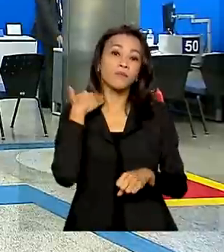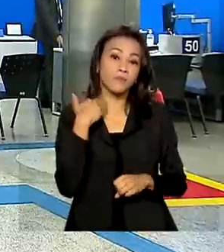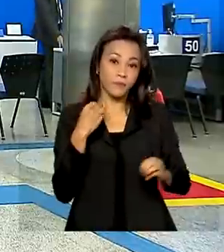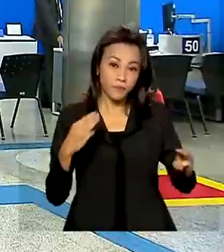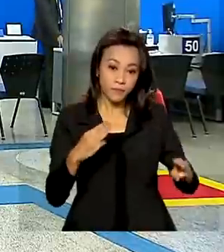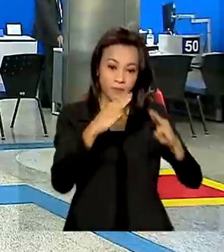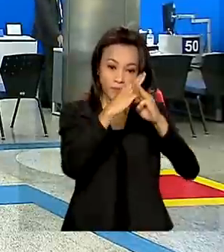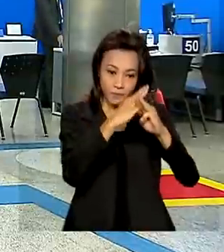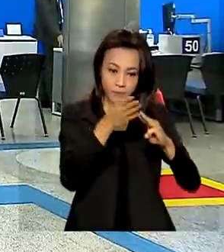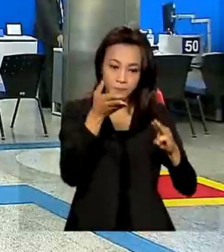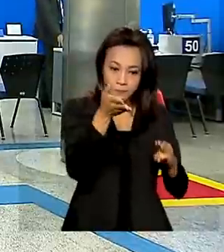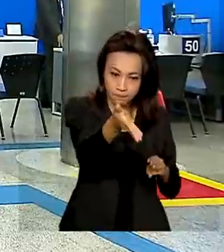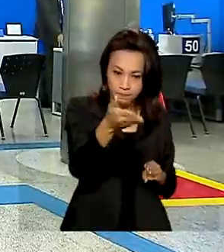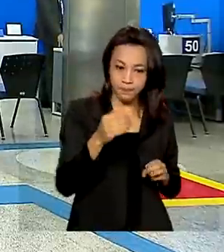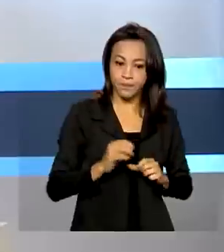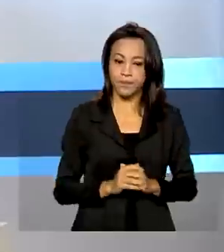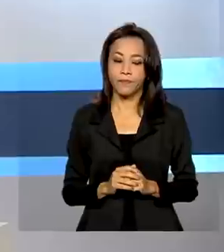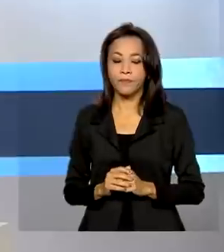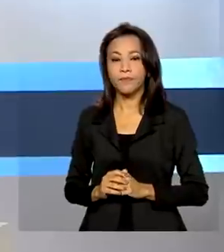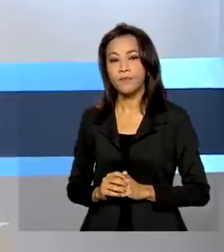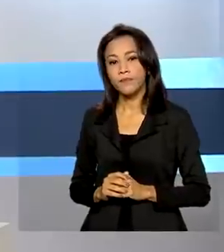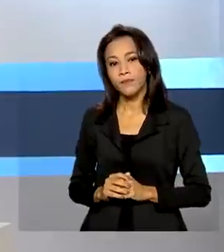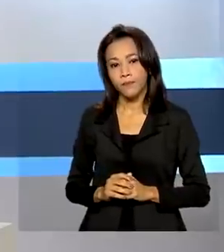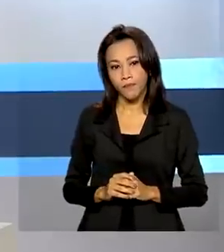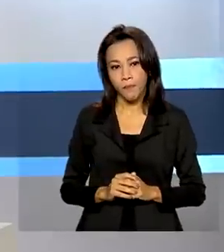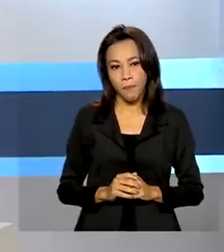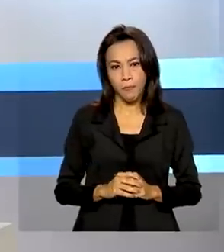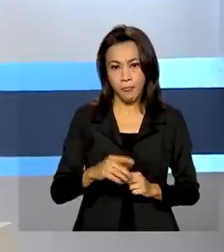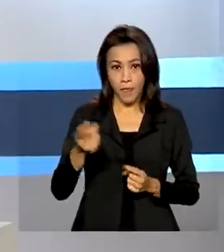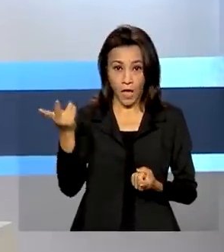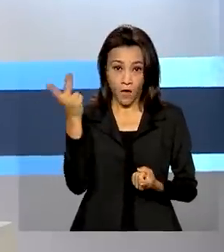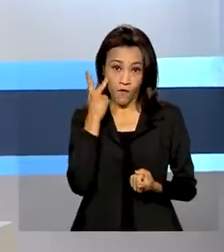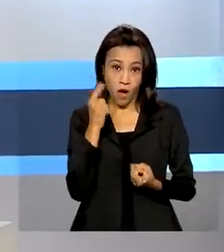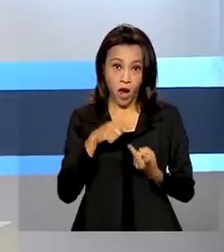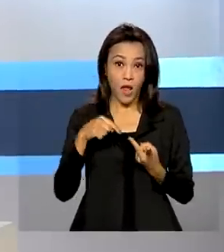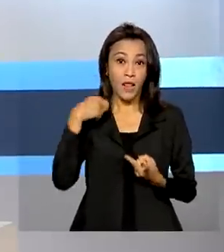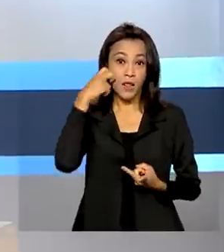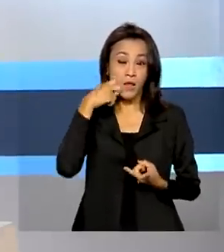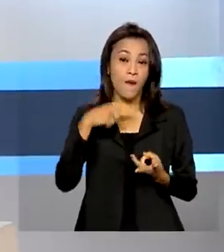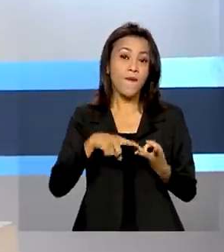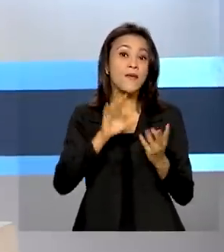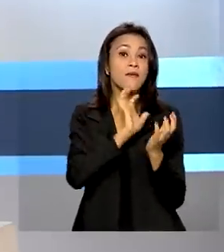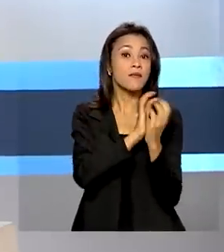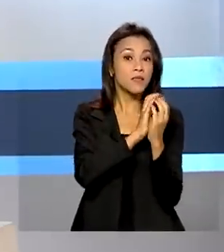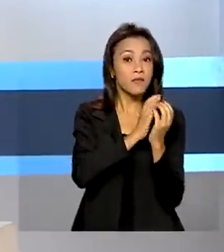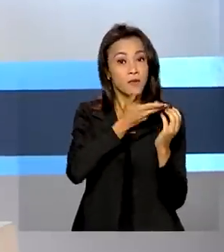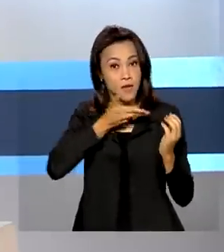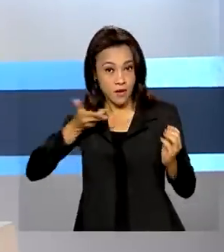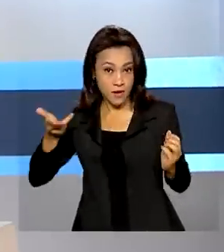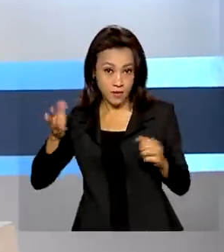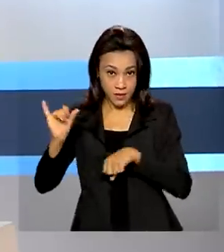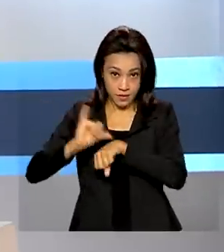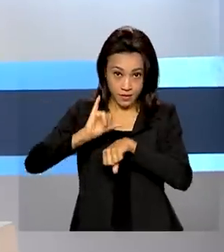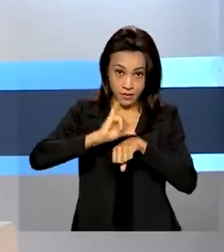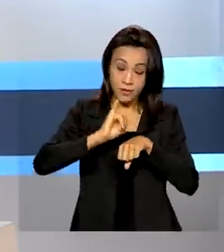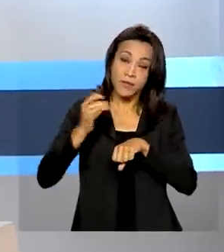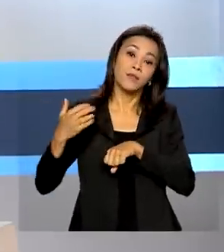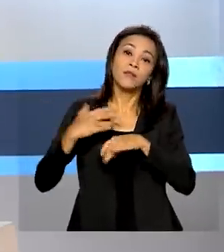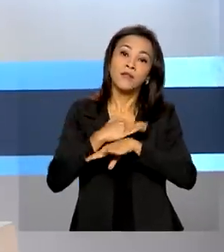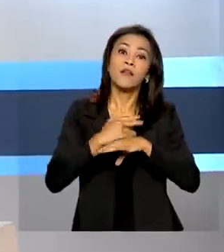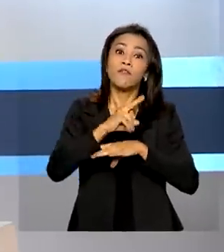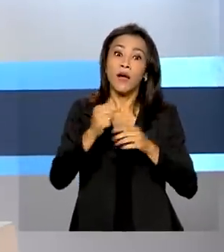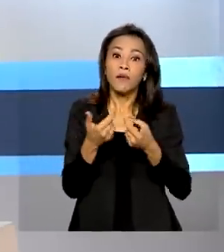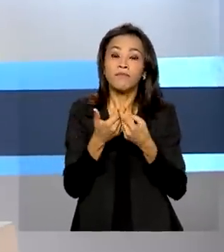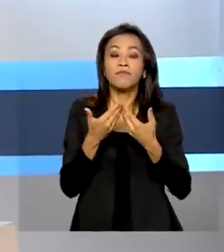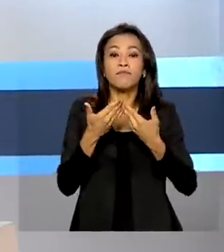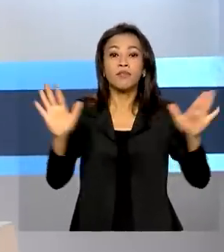ou um correspondente bancário. Fortaleza, Natal e Recife vão ativar o 5G a partir de